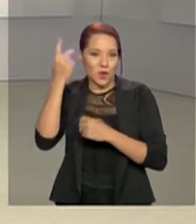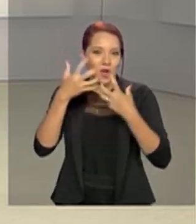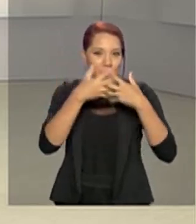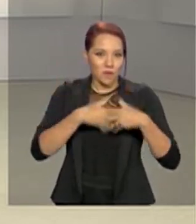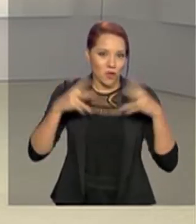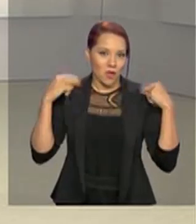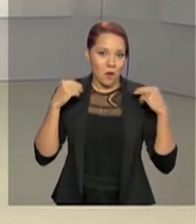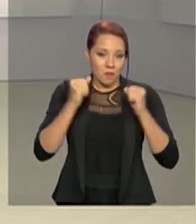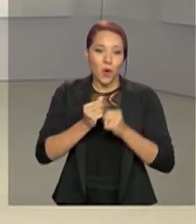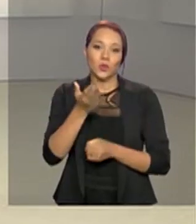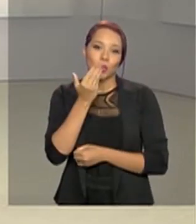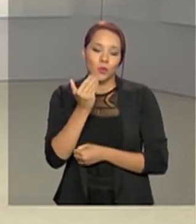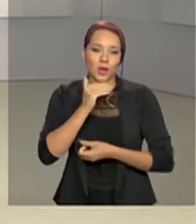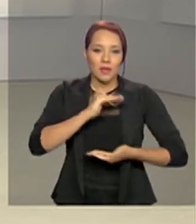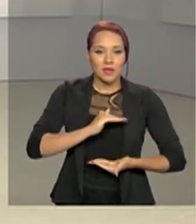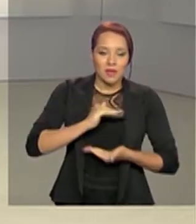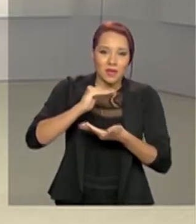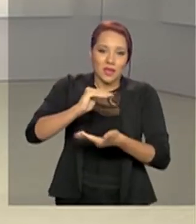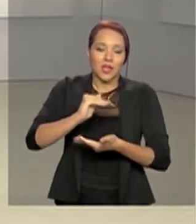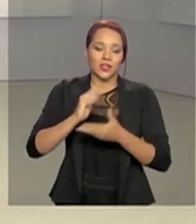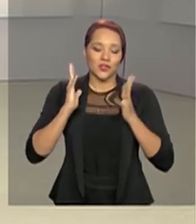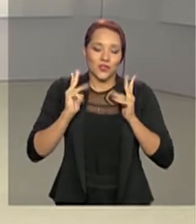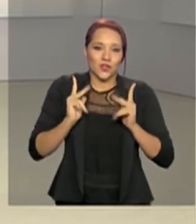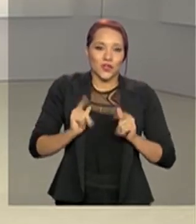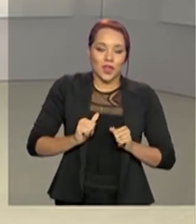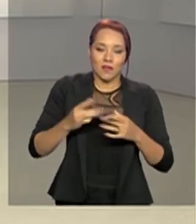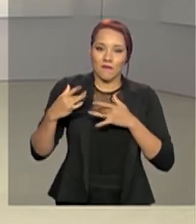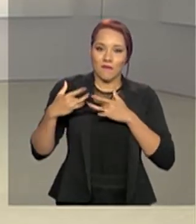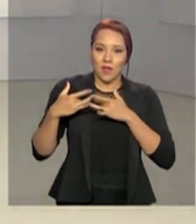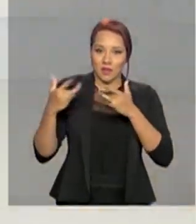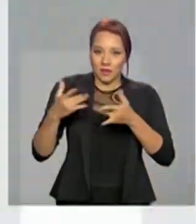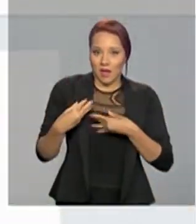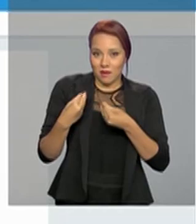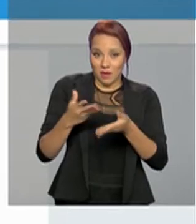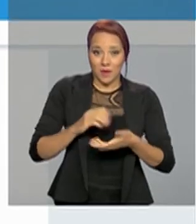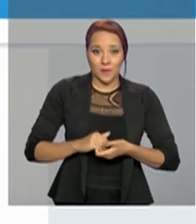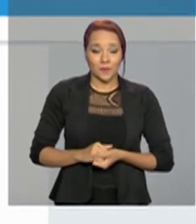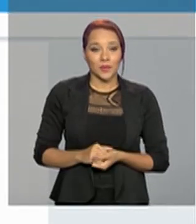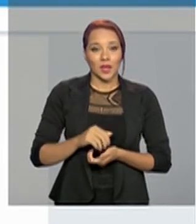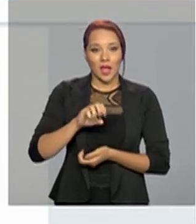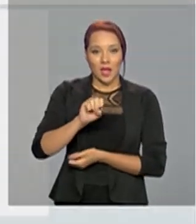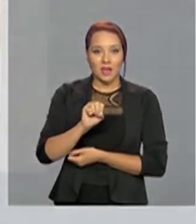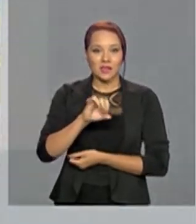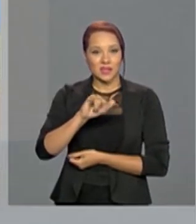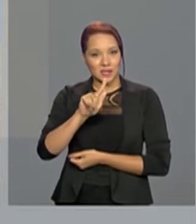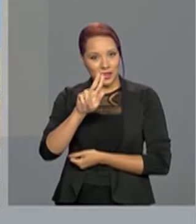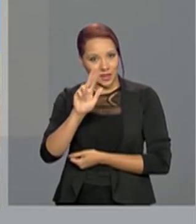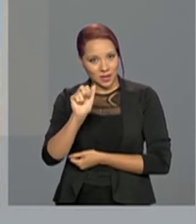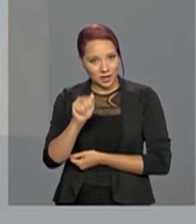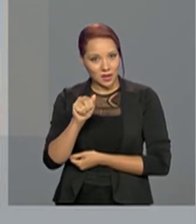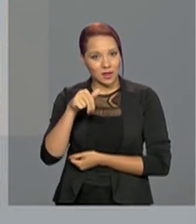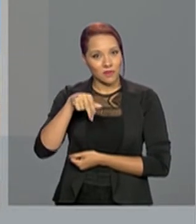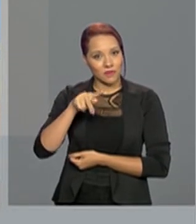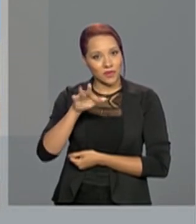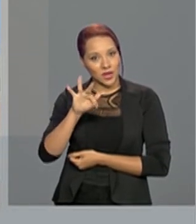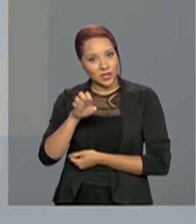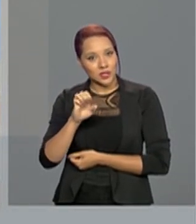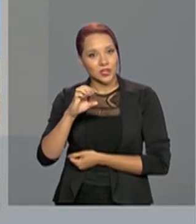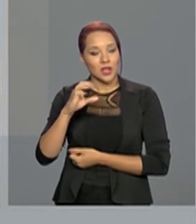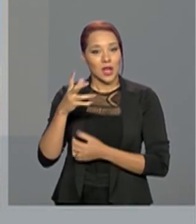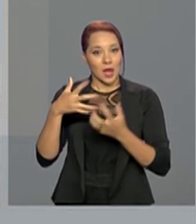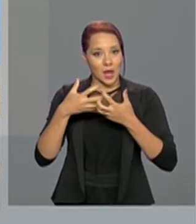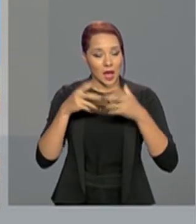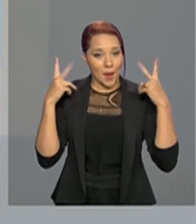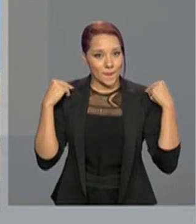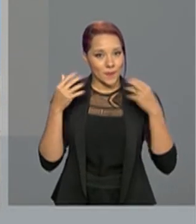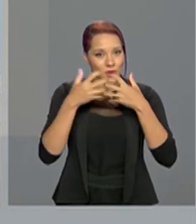alimentos e kits de higiene doados por voluntários. A campanha Siga em Frente Caminhoneiro busca garantir alimentação